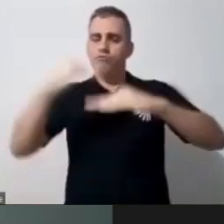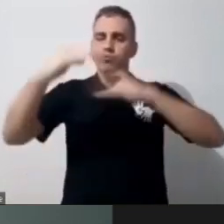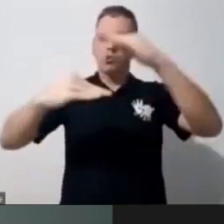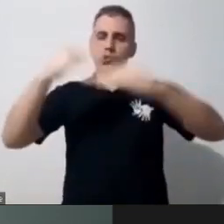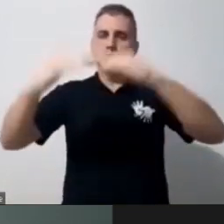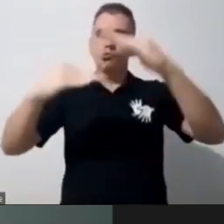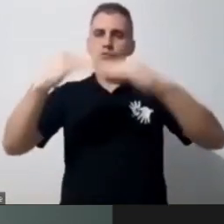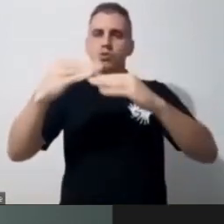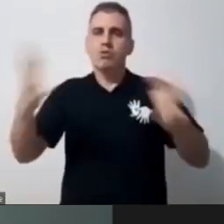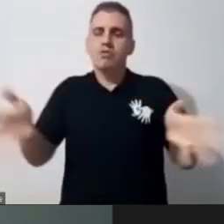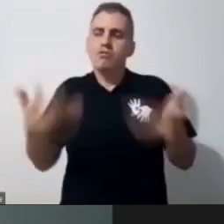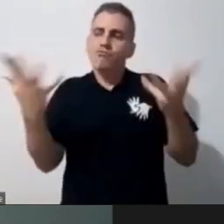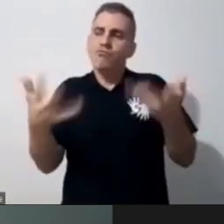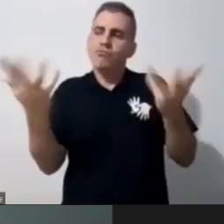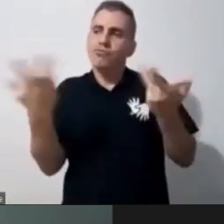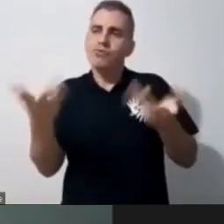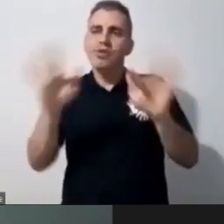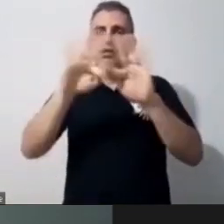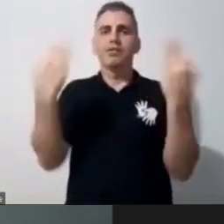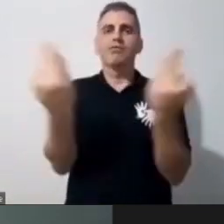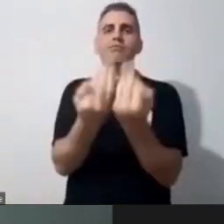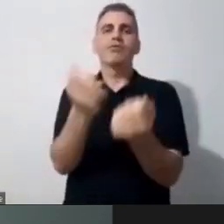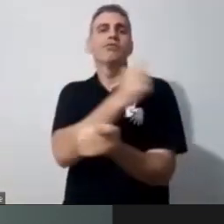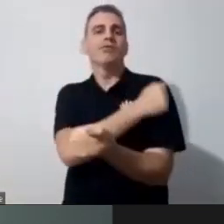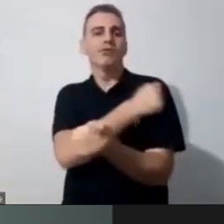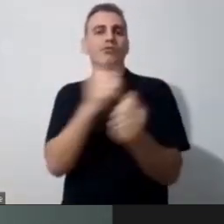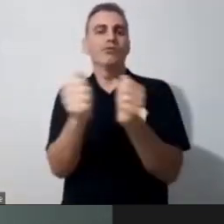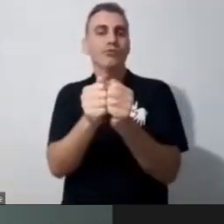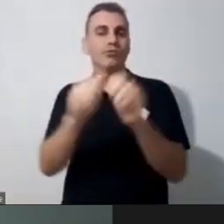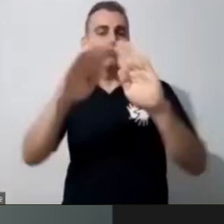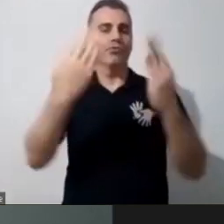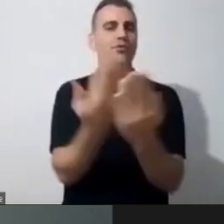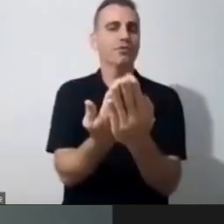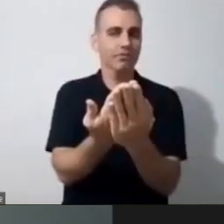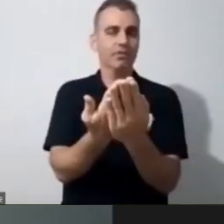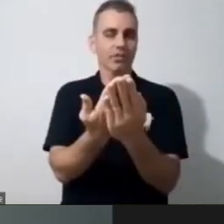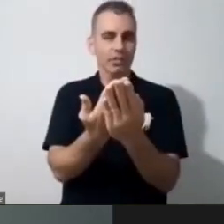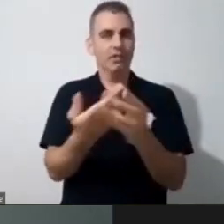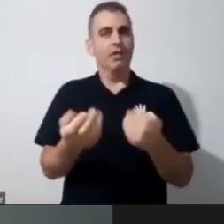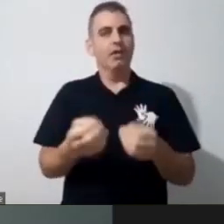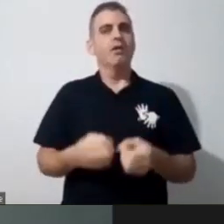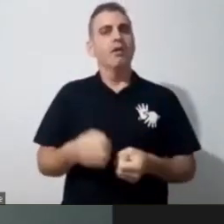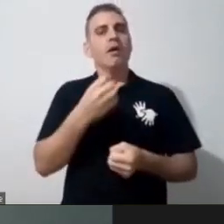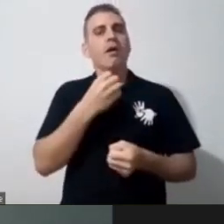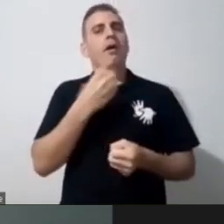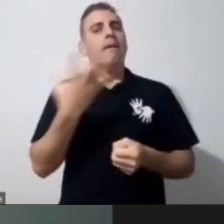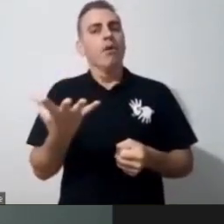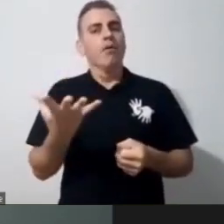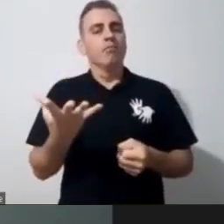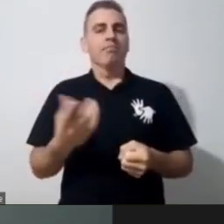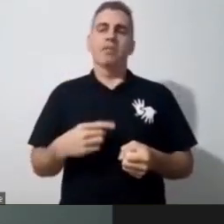pra juntos a gente procurar este caminho do que tá sendo feito nesse momento. Bom, então, a gente percebe,